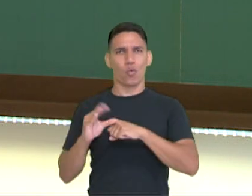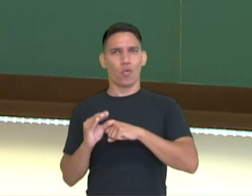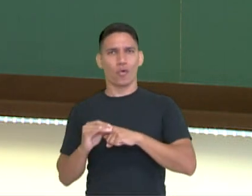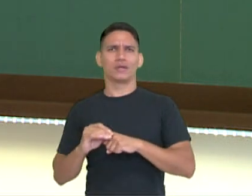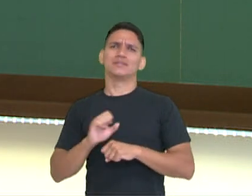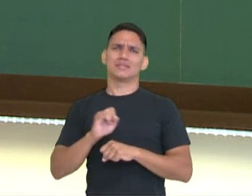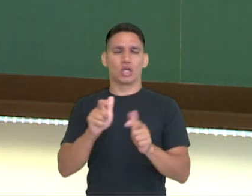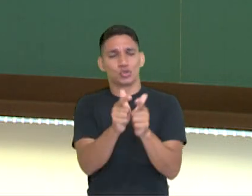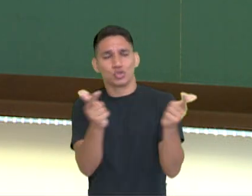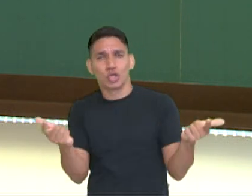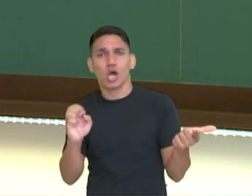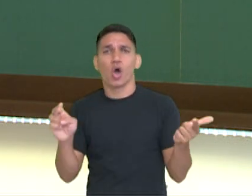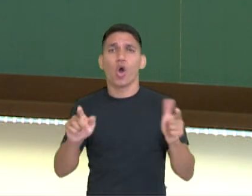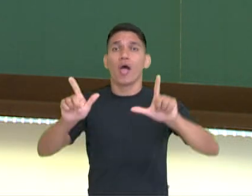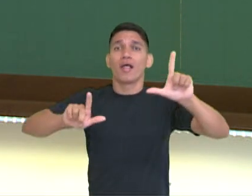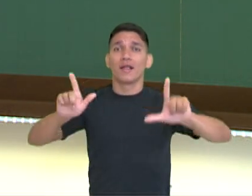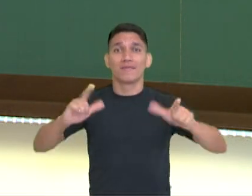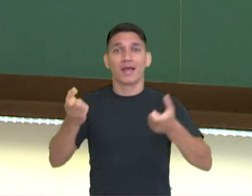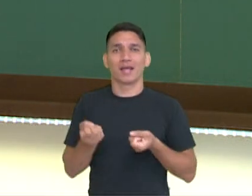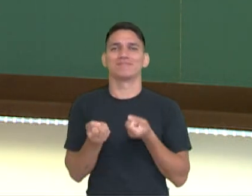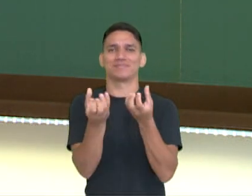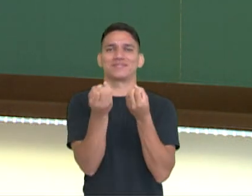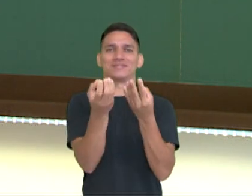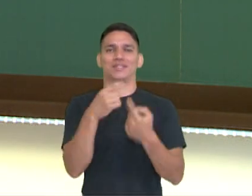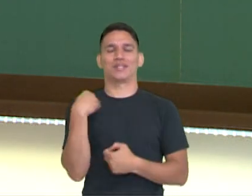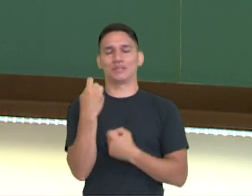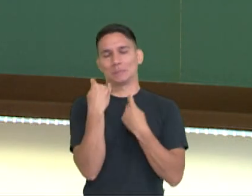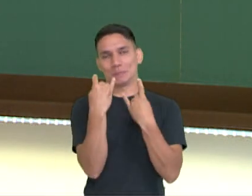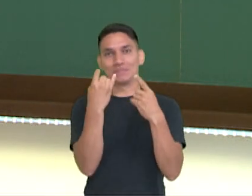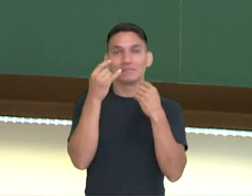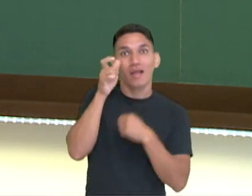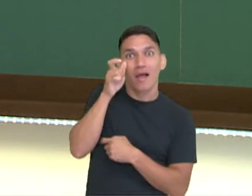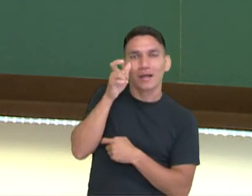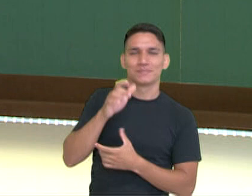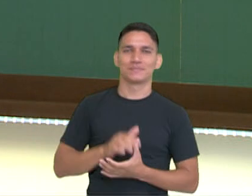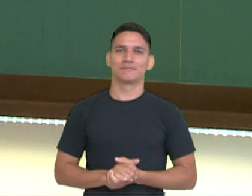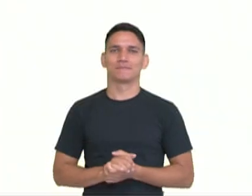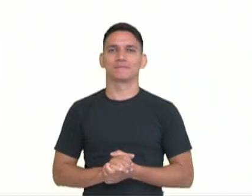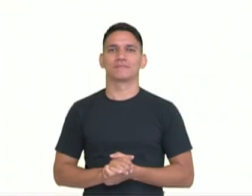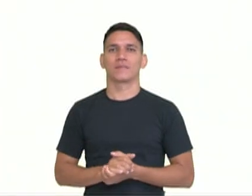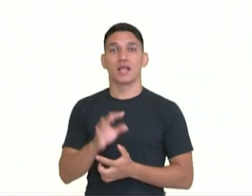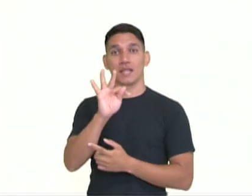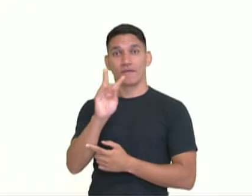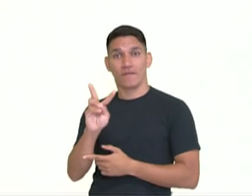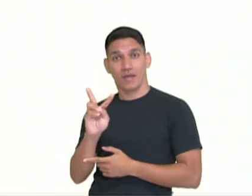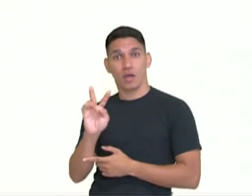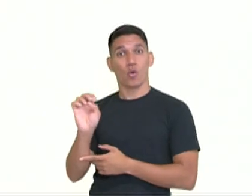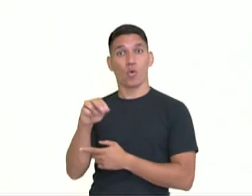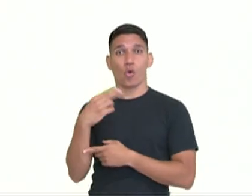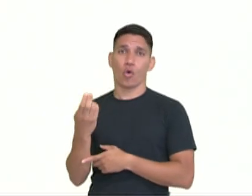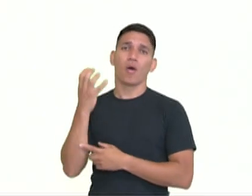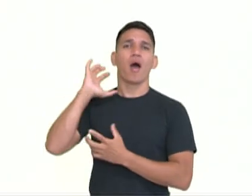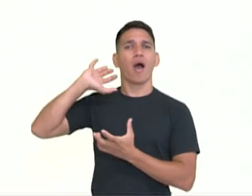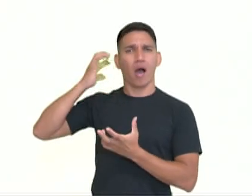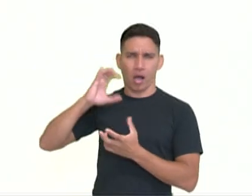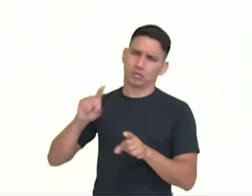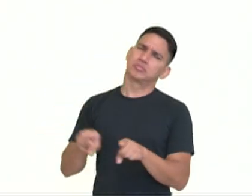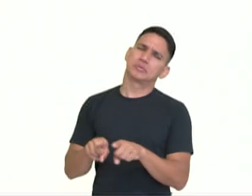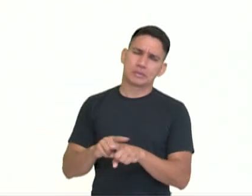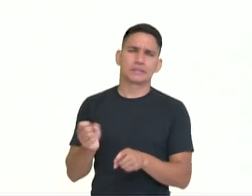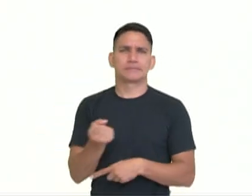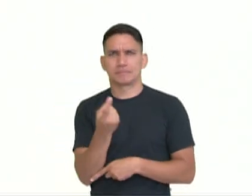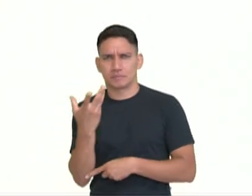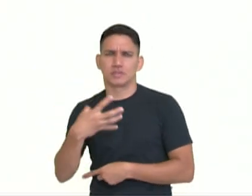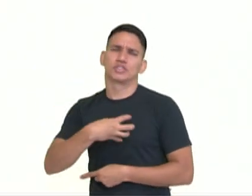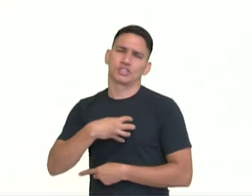comunicação deseja passar para a gente, tá? TV ou rádio, porque temos entrevistas também no rádio. Está muito comum